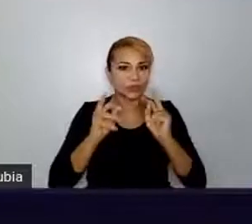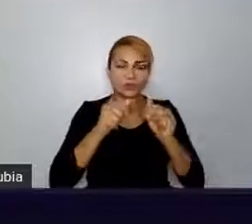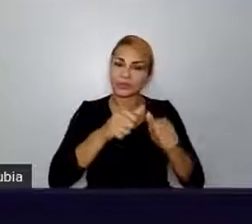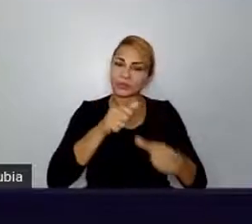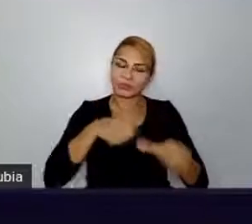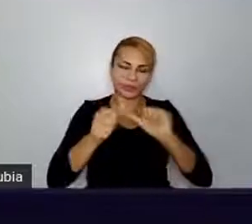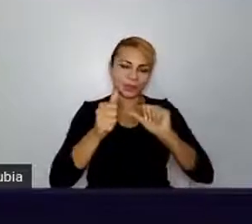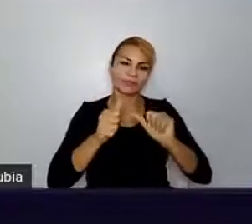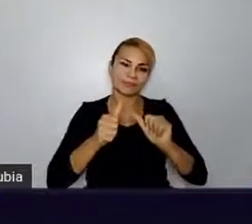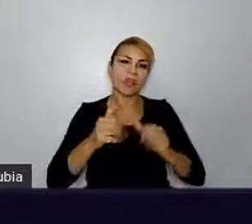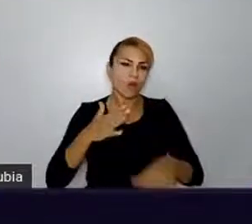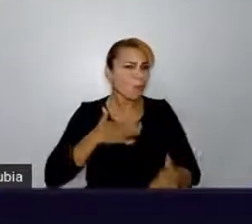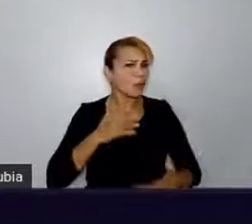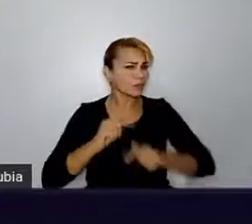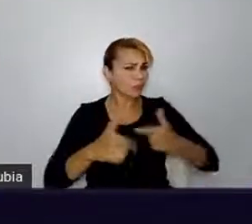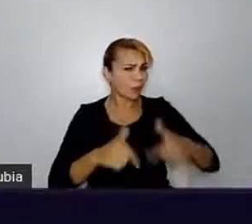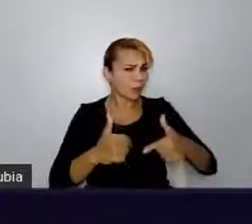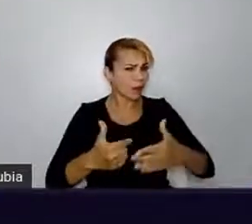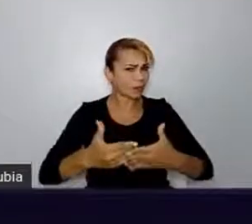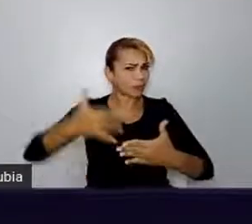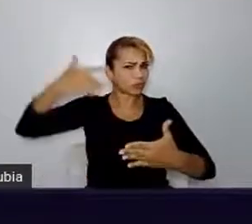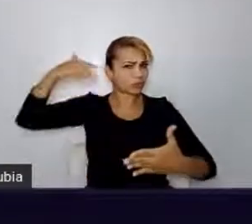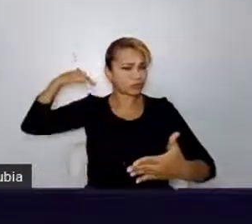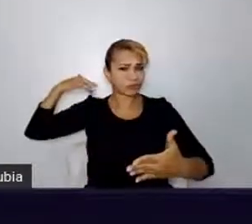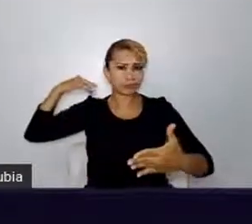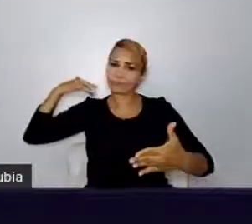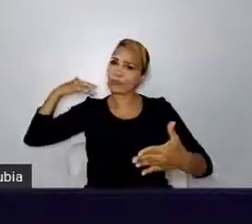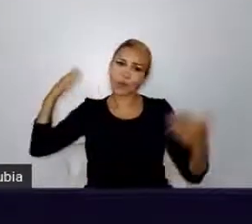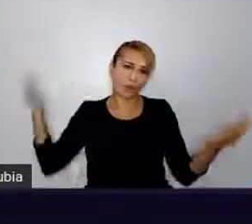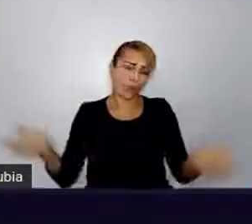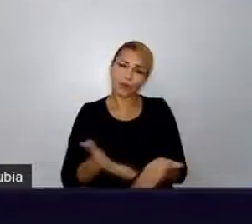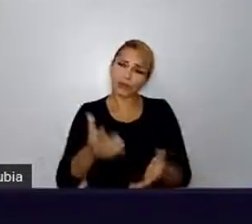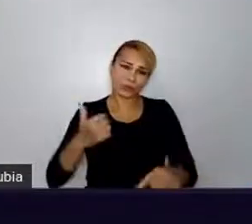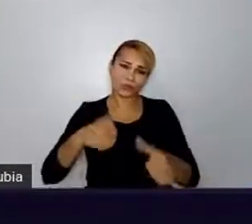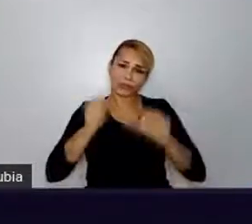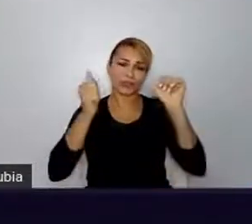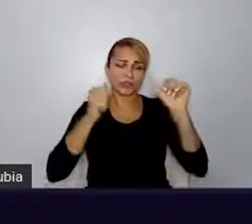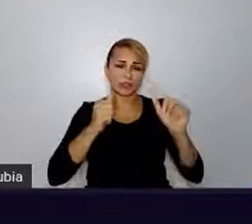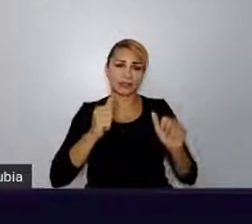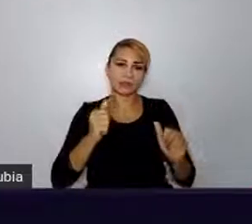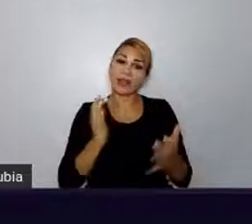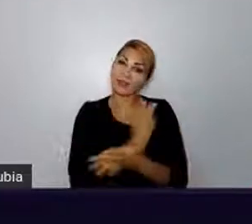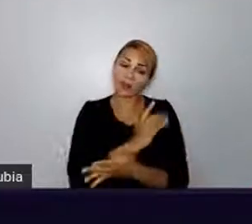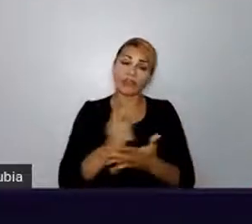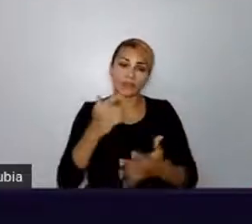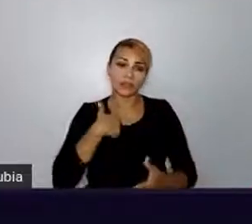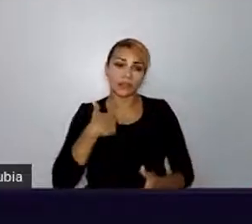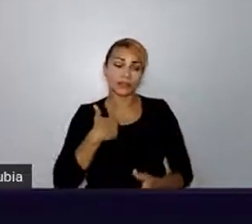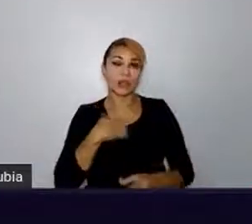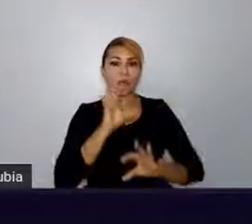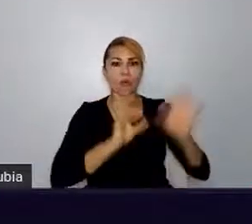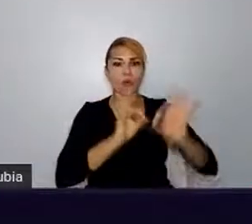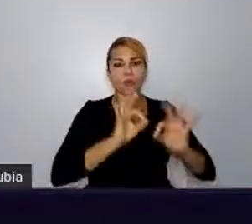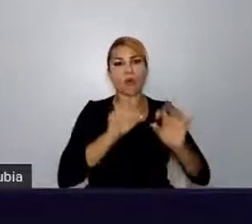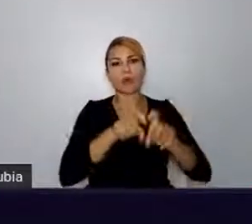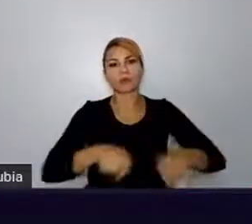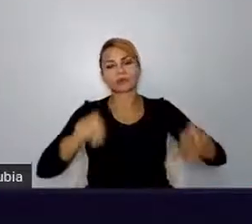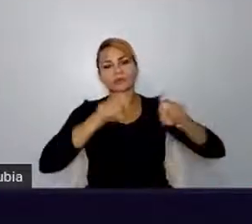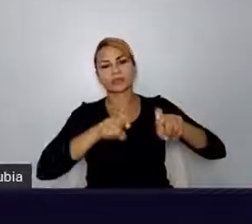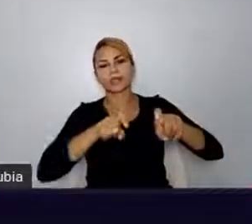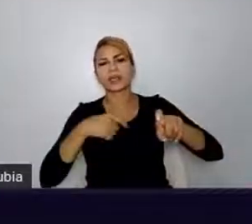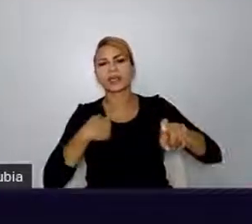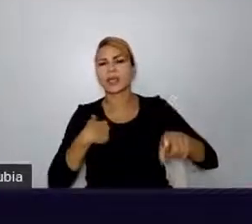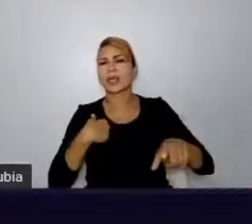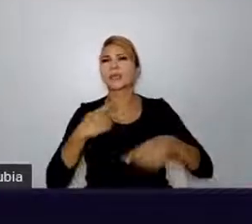existiria como ela hoje. E talvez eu nem fosse programadora. E eu não poderia ser uma desenvolvedora satisfeita com o meu trabalho,